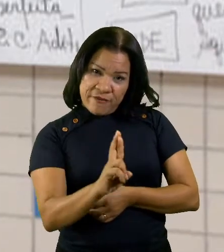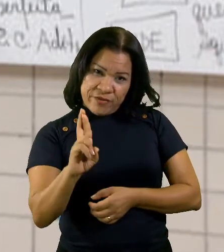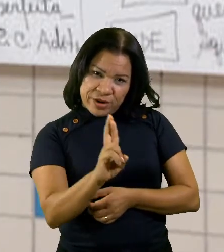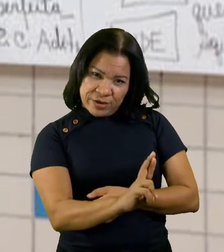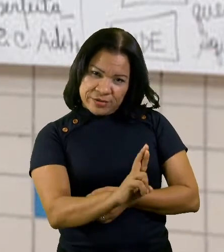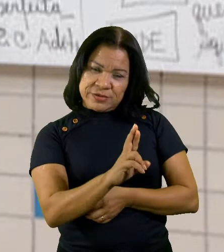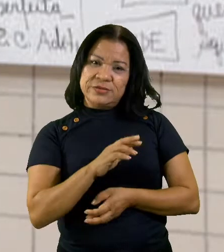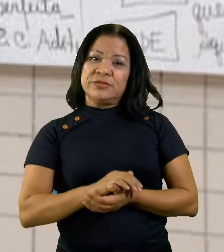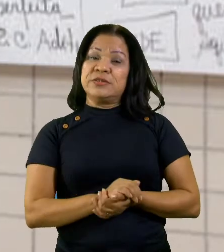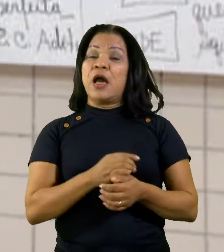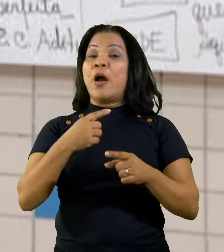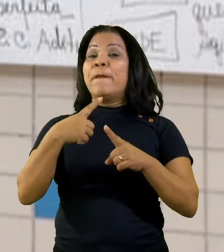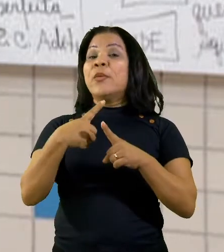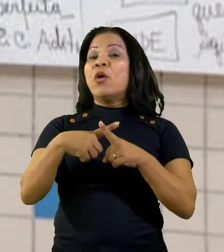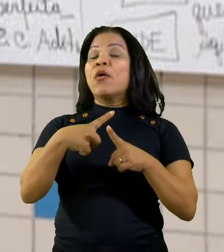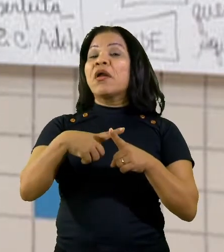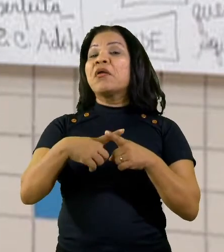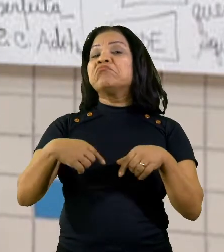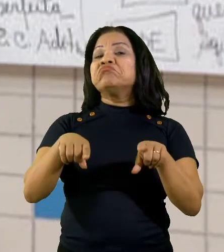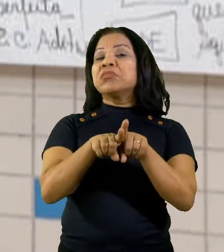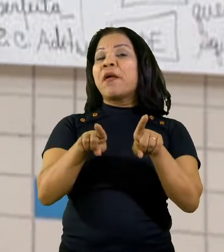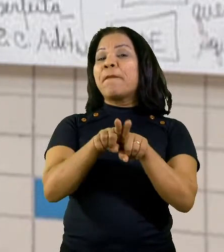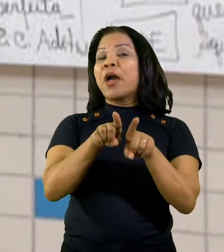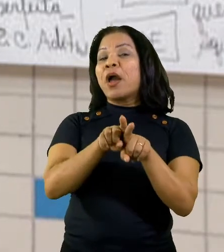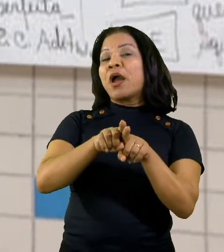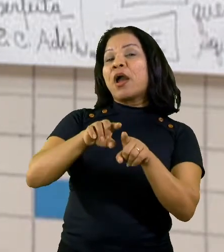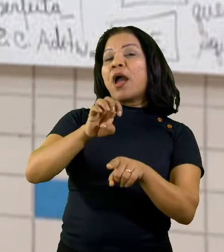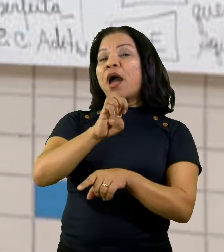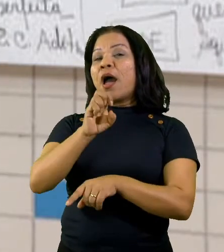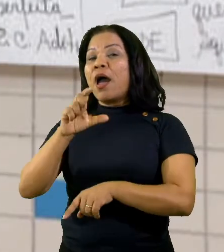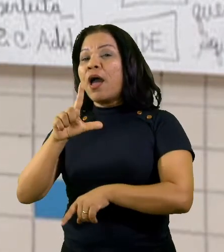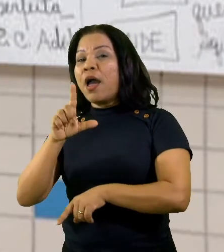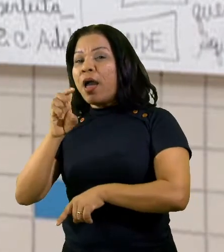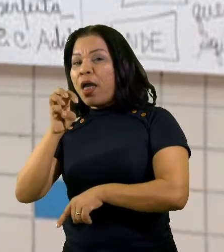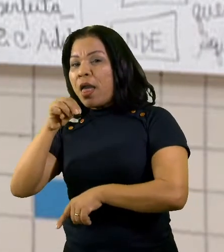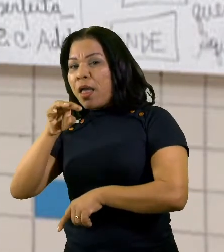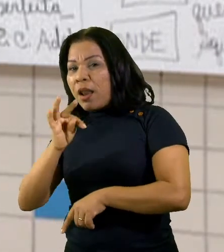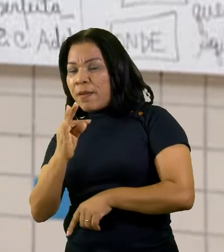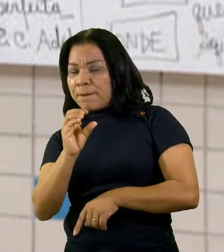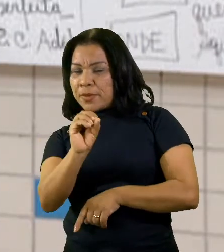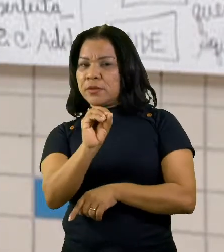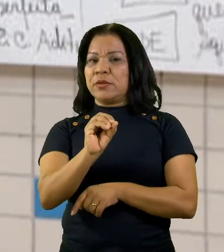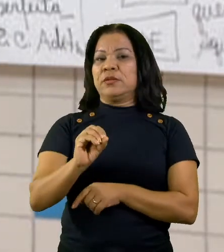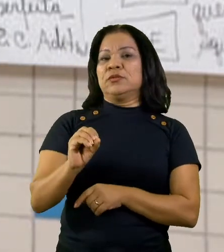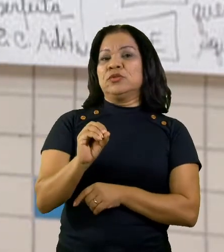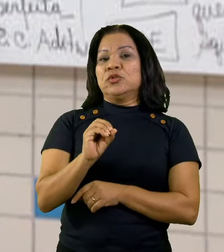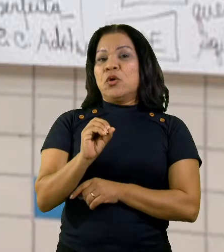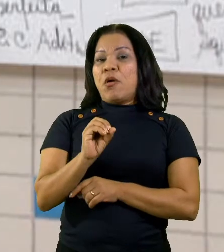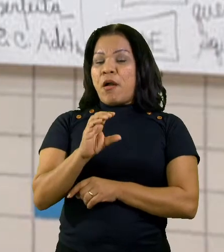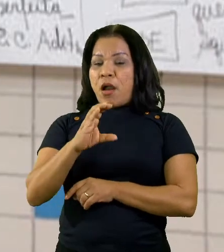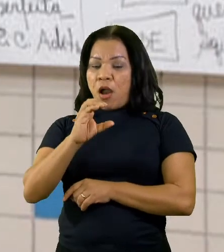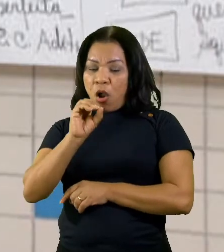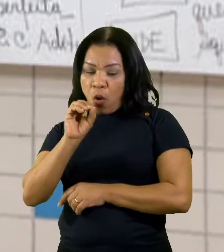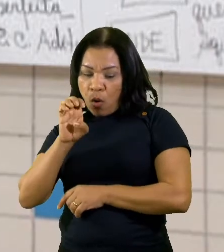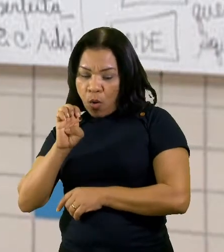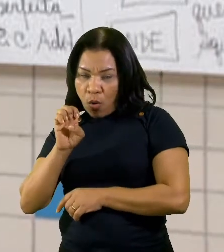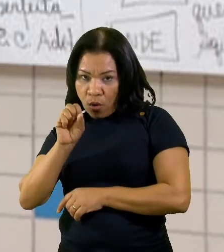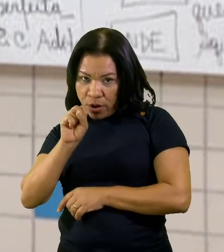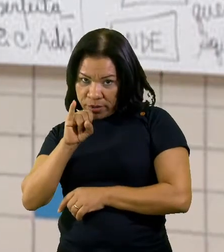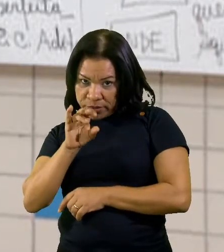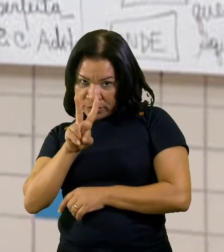coesivo, porque ele substitui uma palavra e ele faz com que a linguagem seja mais